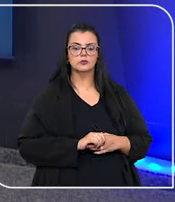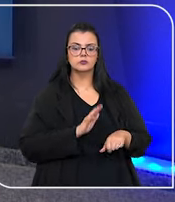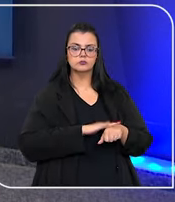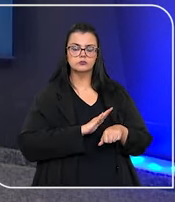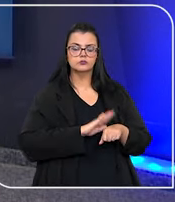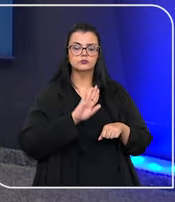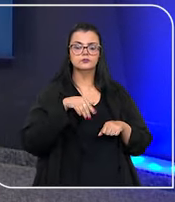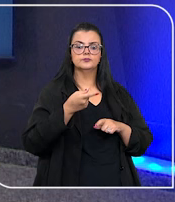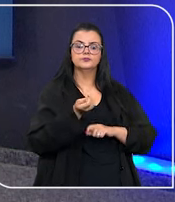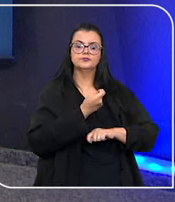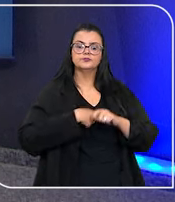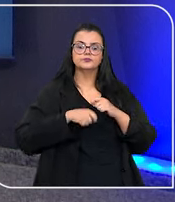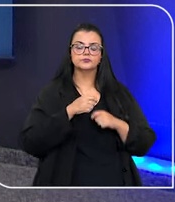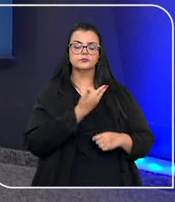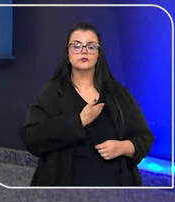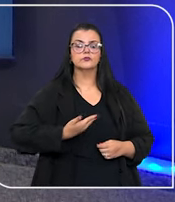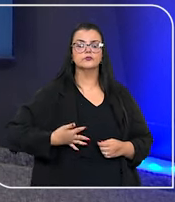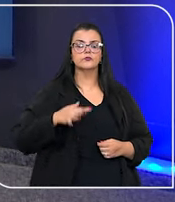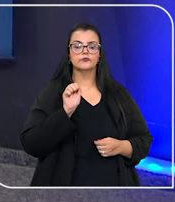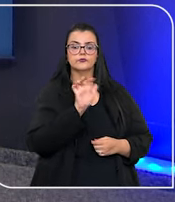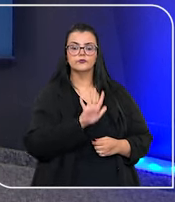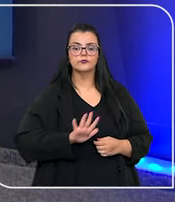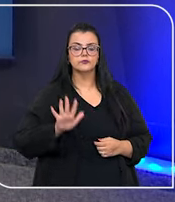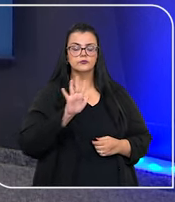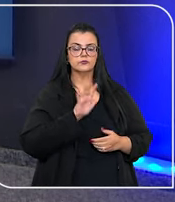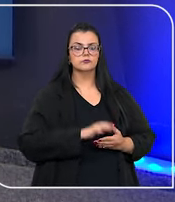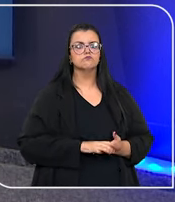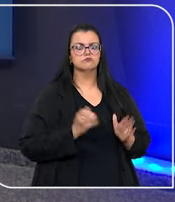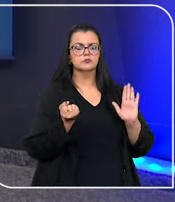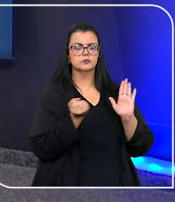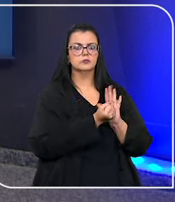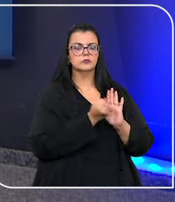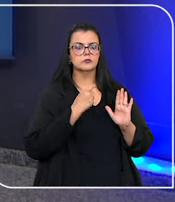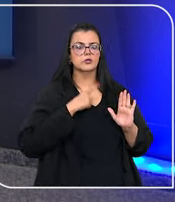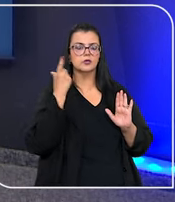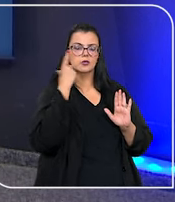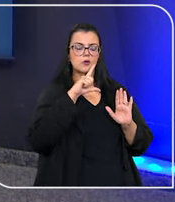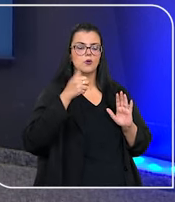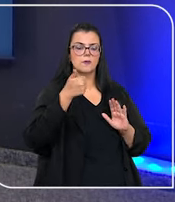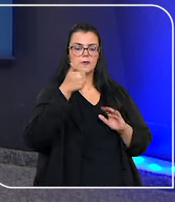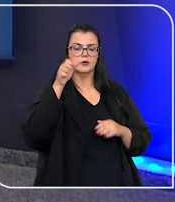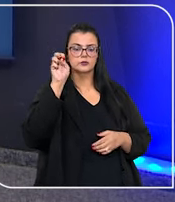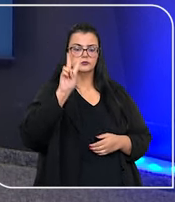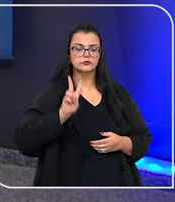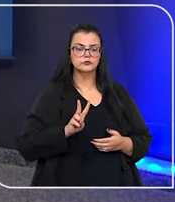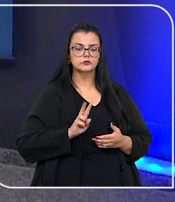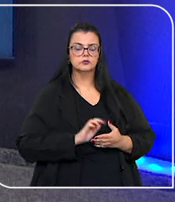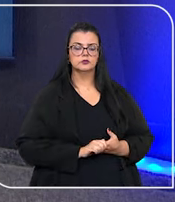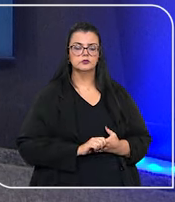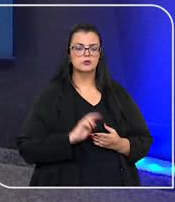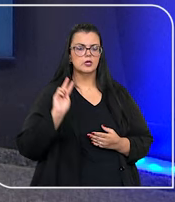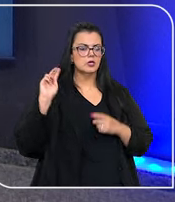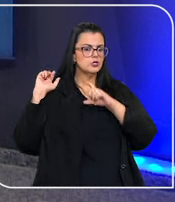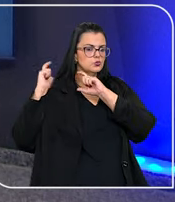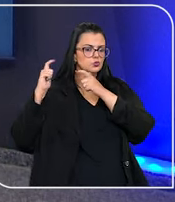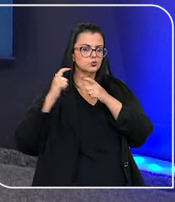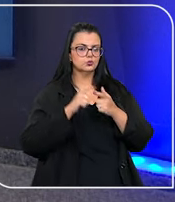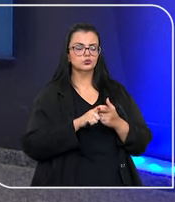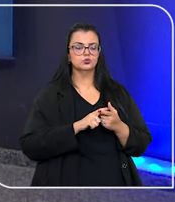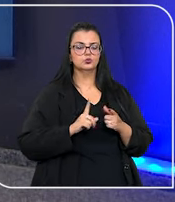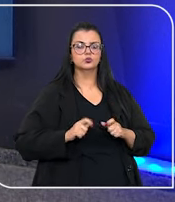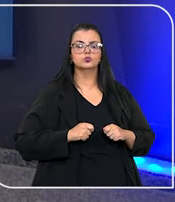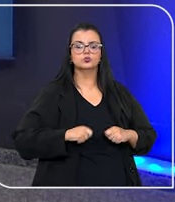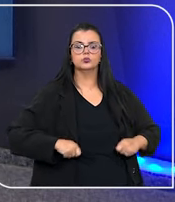a previsão orçamentária do governo federal é de que essa marca seja alcançada pela primeira vez na história